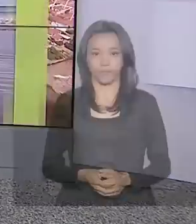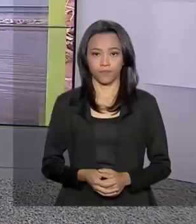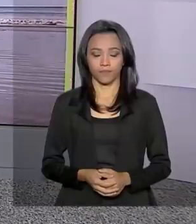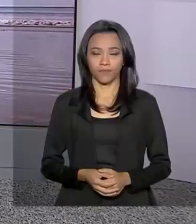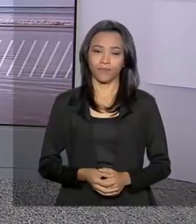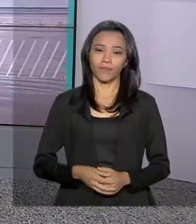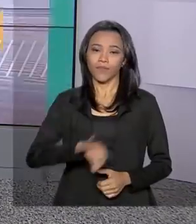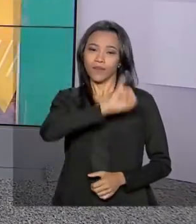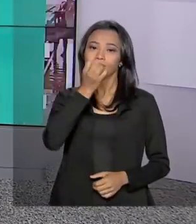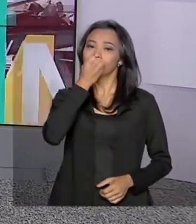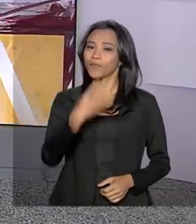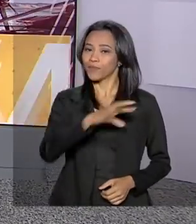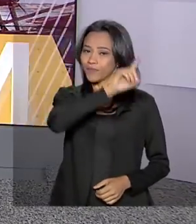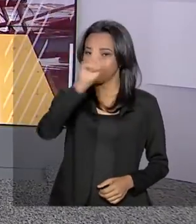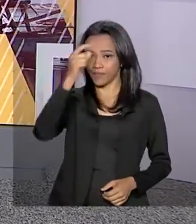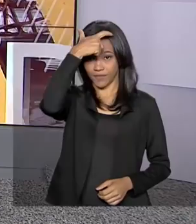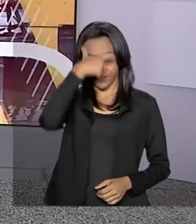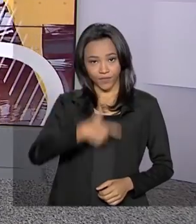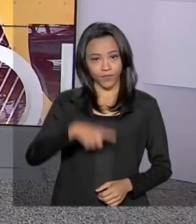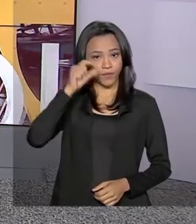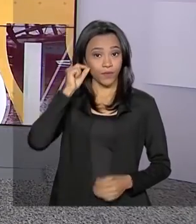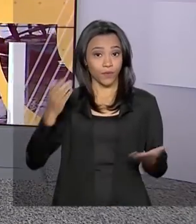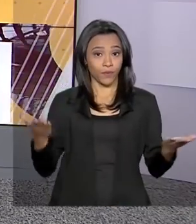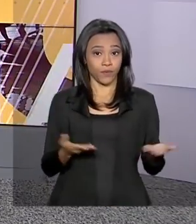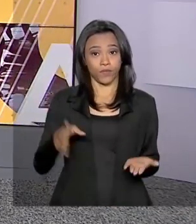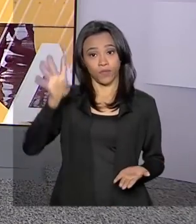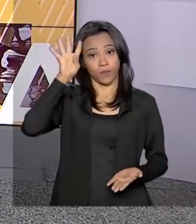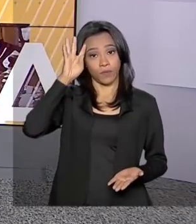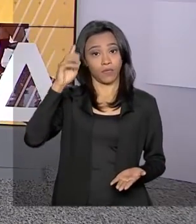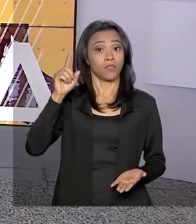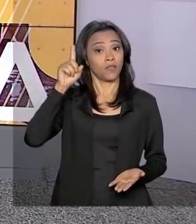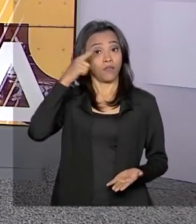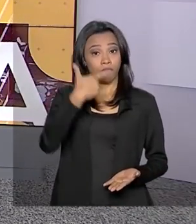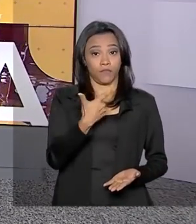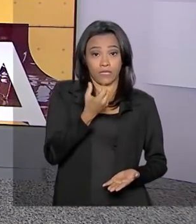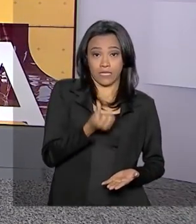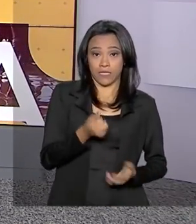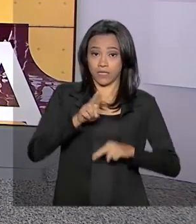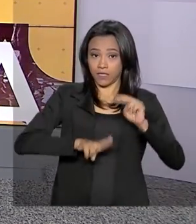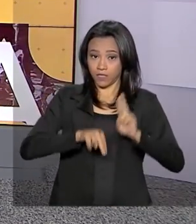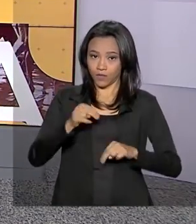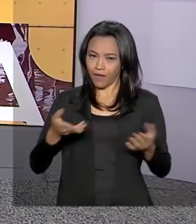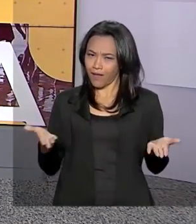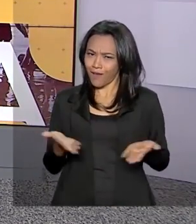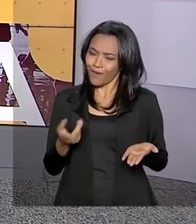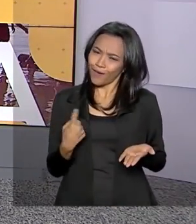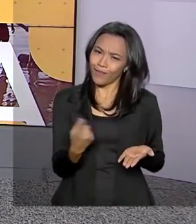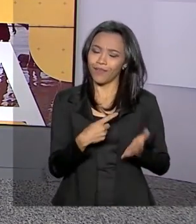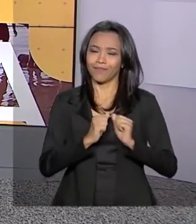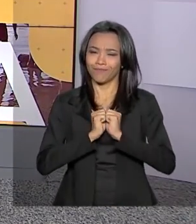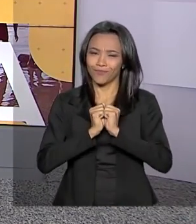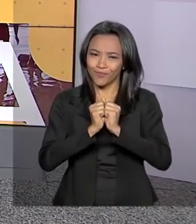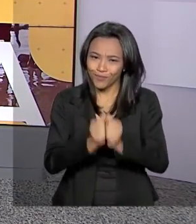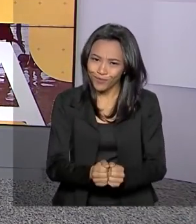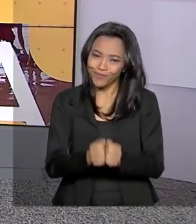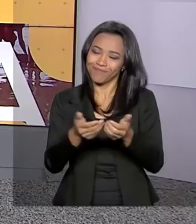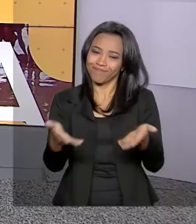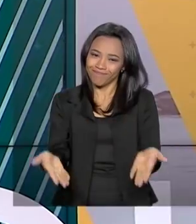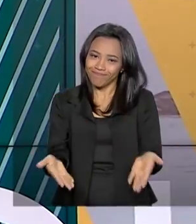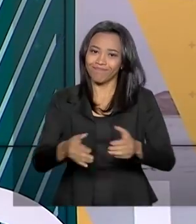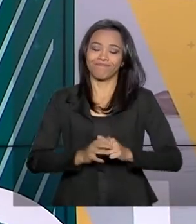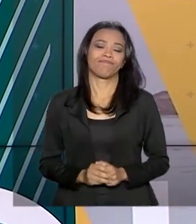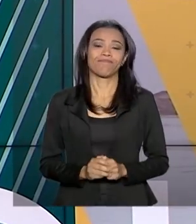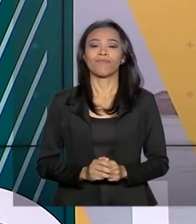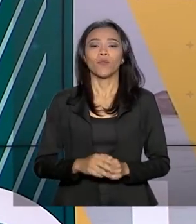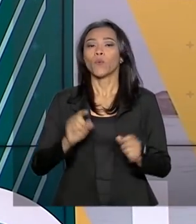Olá, bom dia, eu sou Mara Kenup e hoje é quarta-feira, 26 de junho. A partir de agora, estamos juntos no Brasil em Dia.